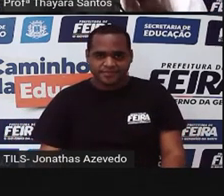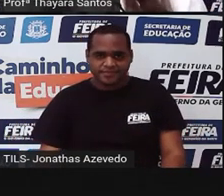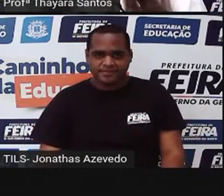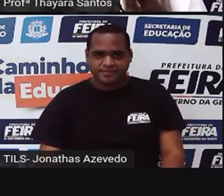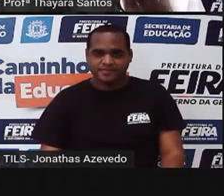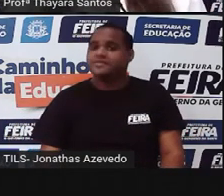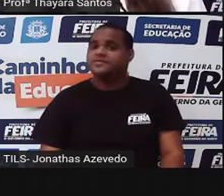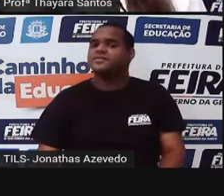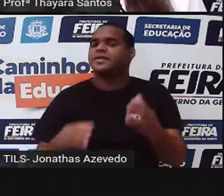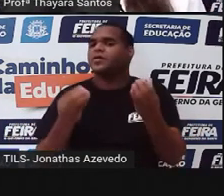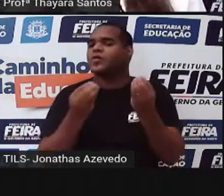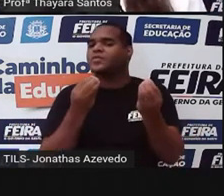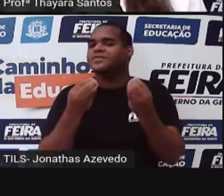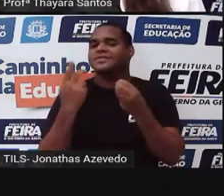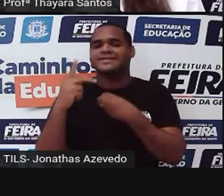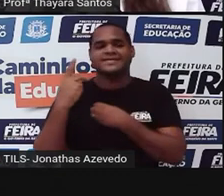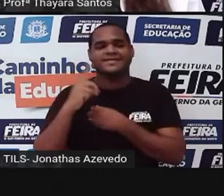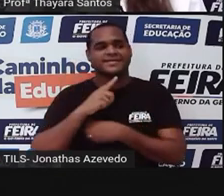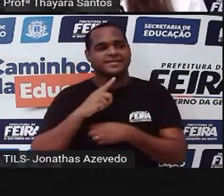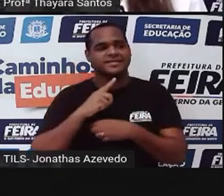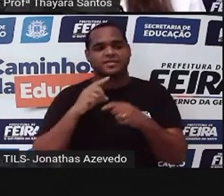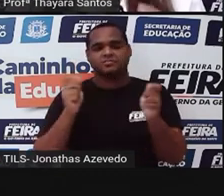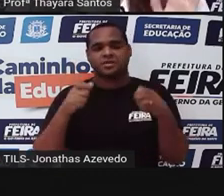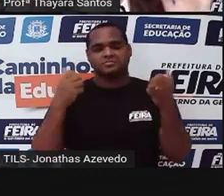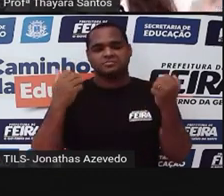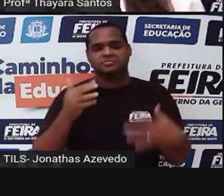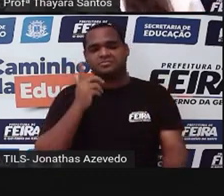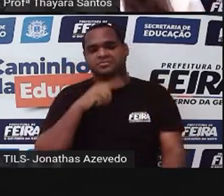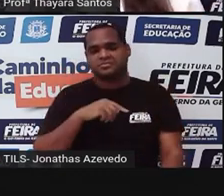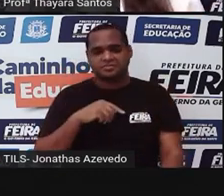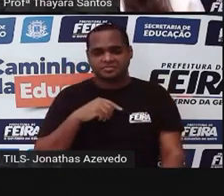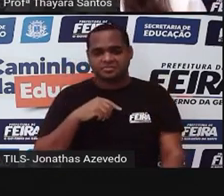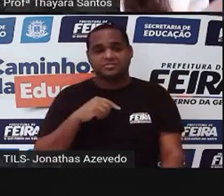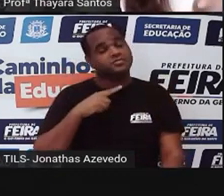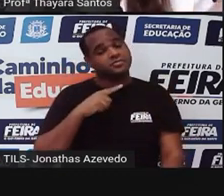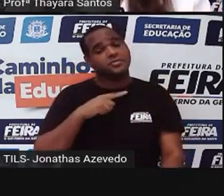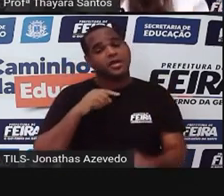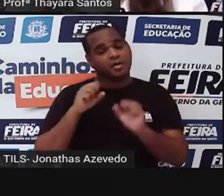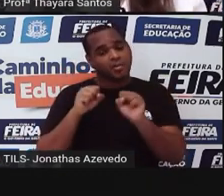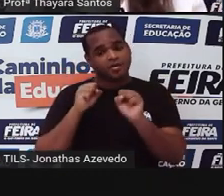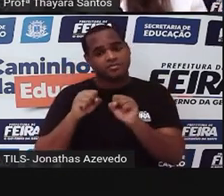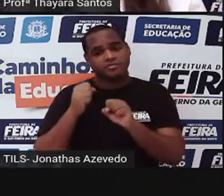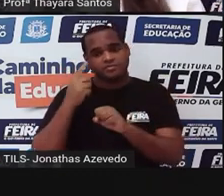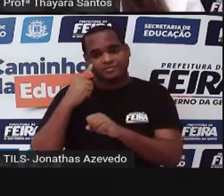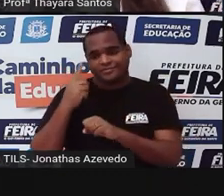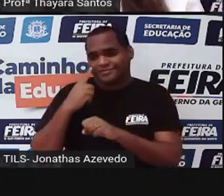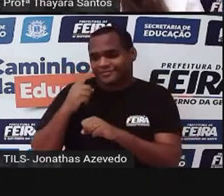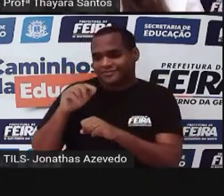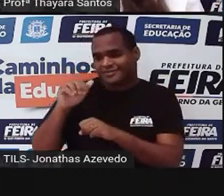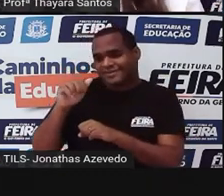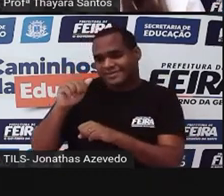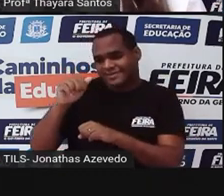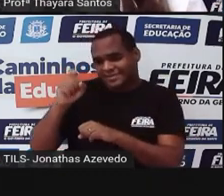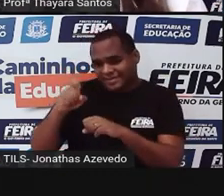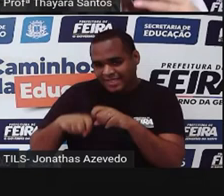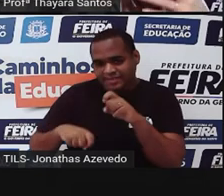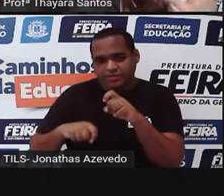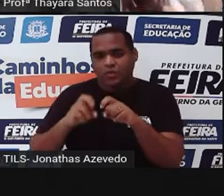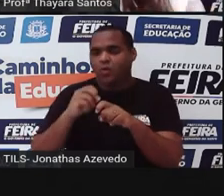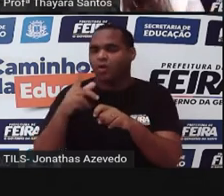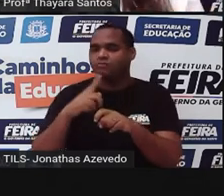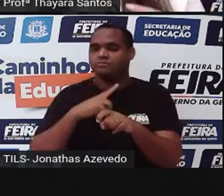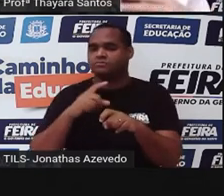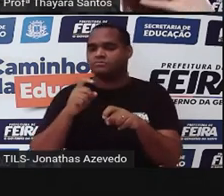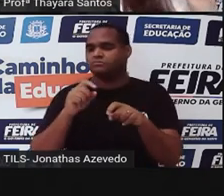E como é que esses artrópodes se reproduzem? A reprodução deles pode ser tanto sexuada quanto assexuada. Os